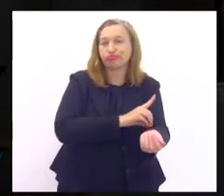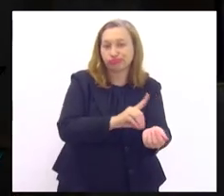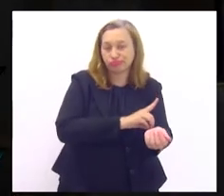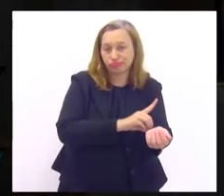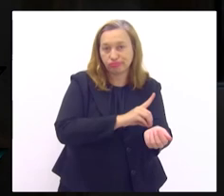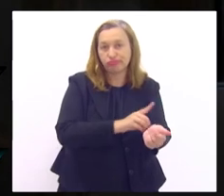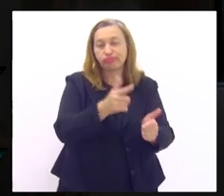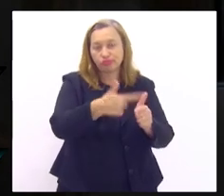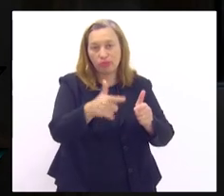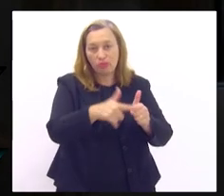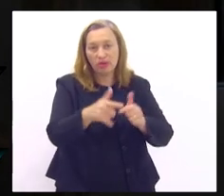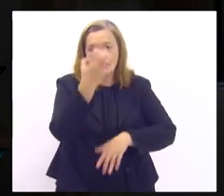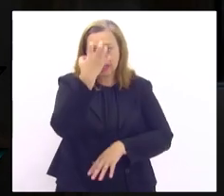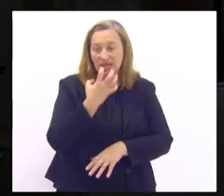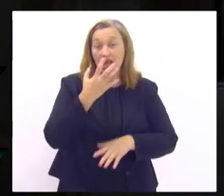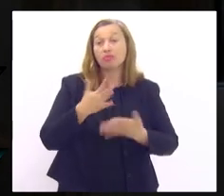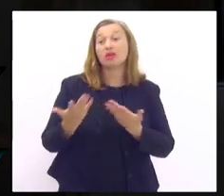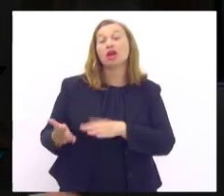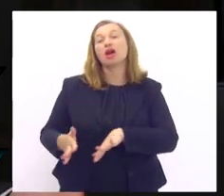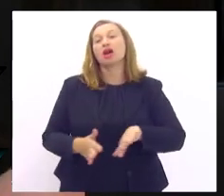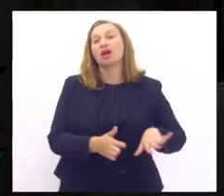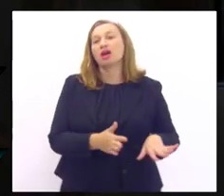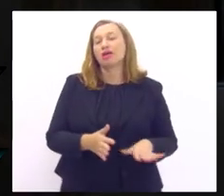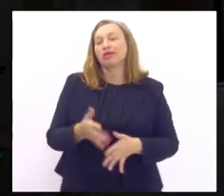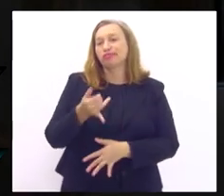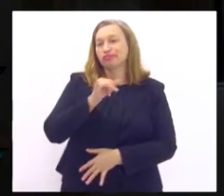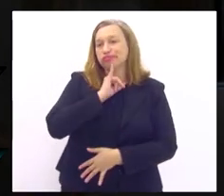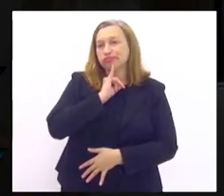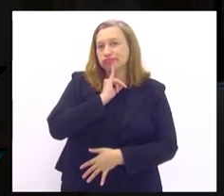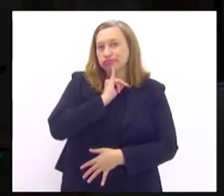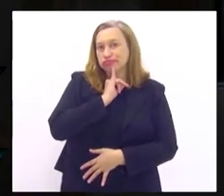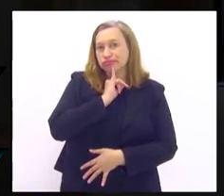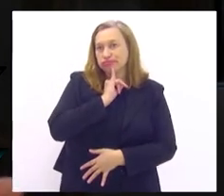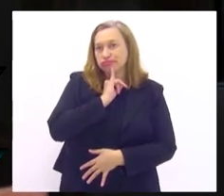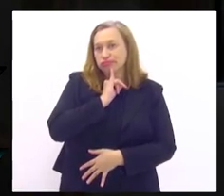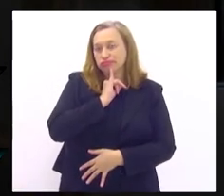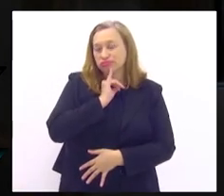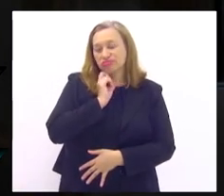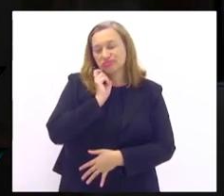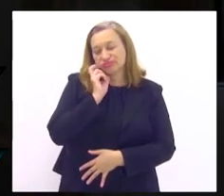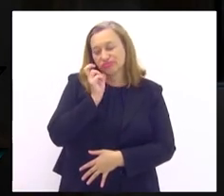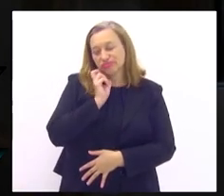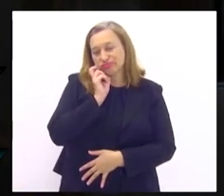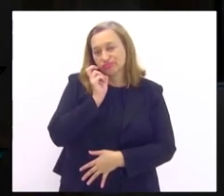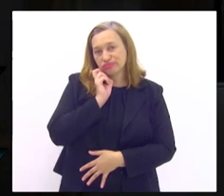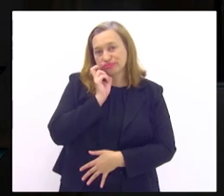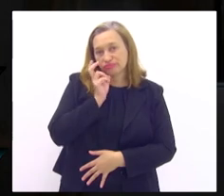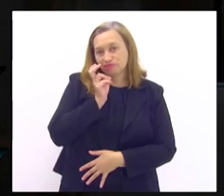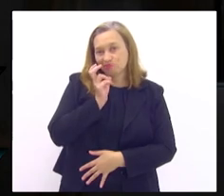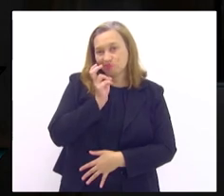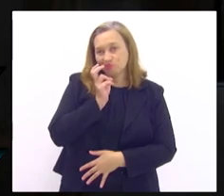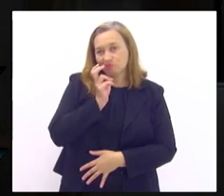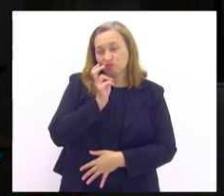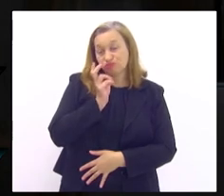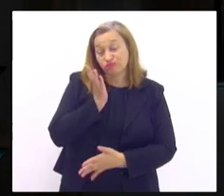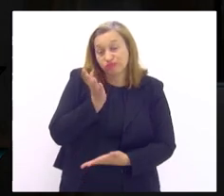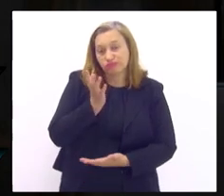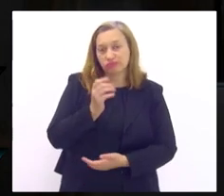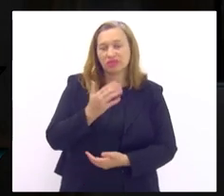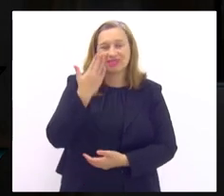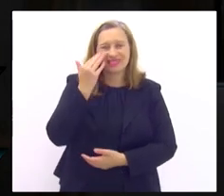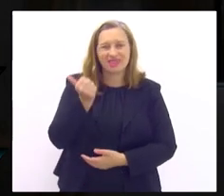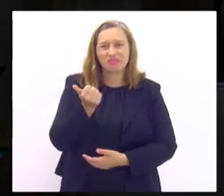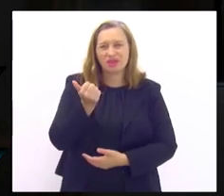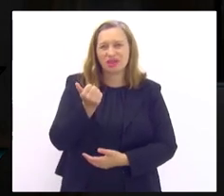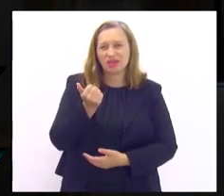fica aqui minha crítica lamento me envergonho até de certo ponto né saber